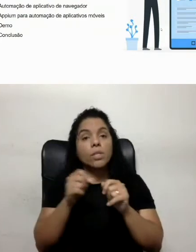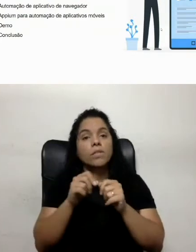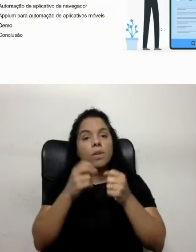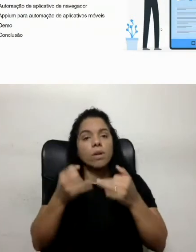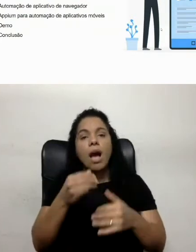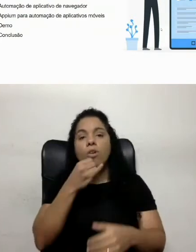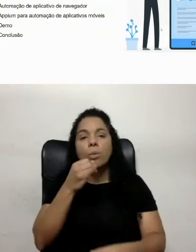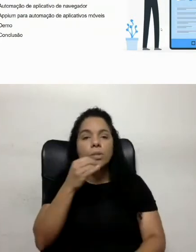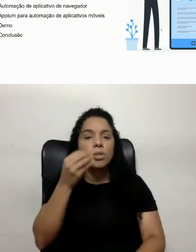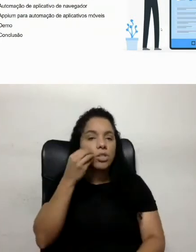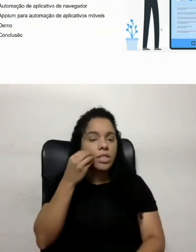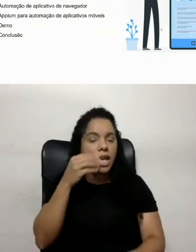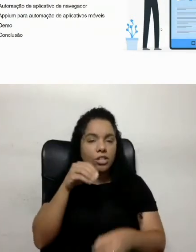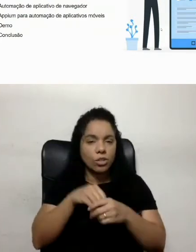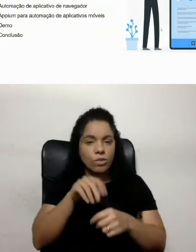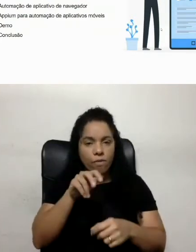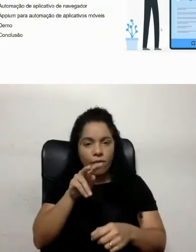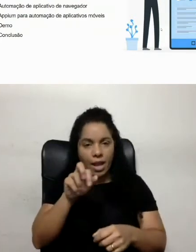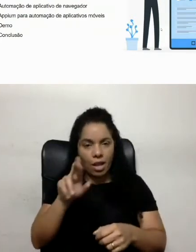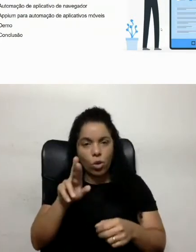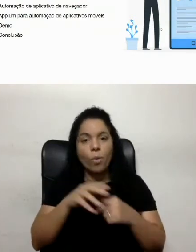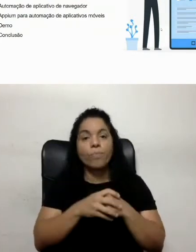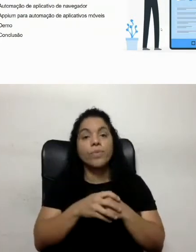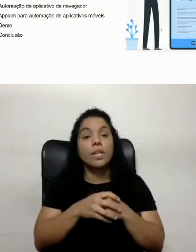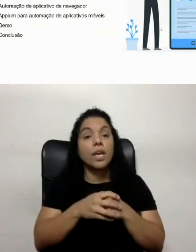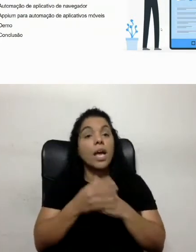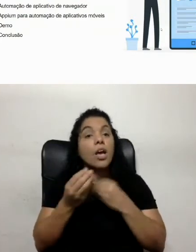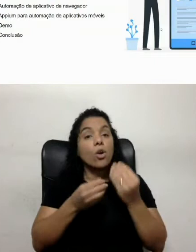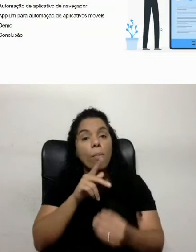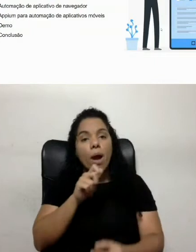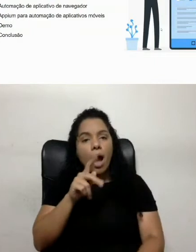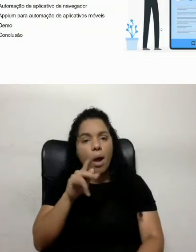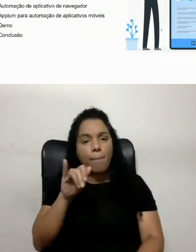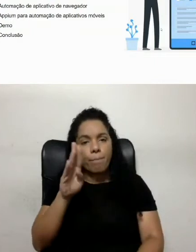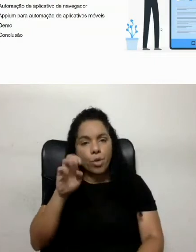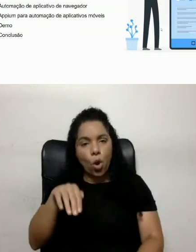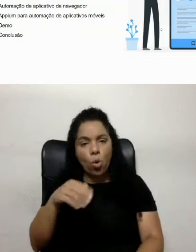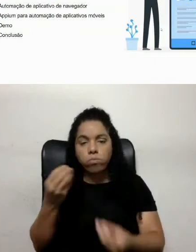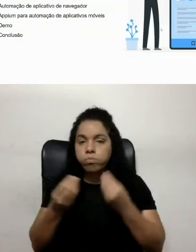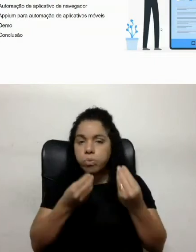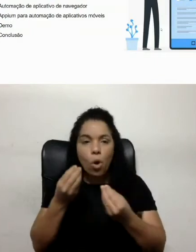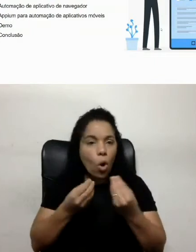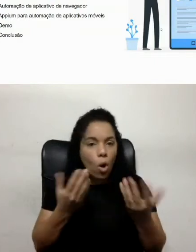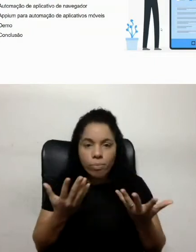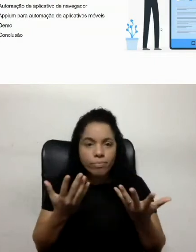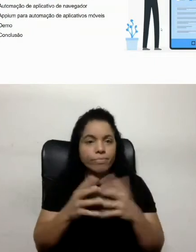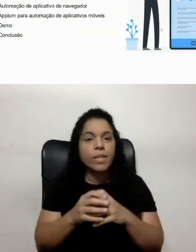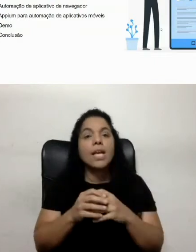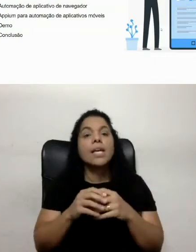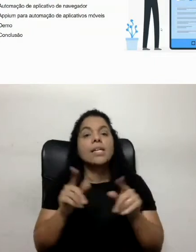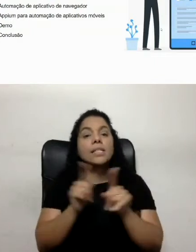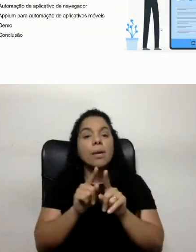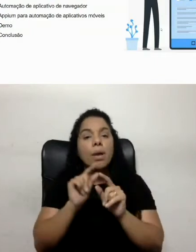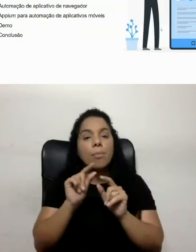automação de teste nos navegadores, e como é que a Appium funciona, né? Esse dispositivo. Um pouquinho da